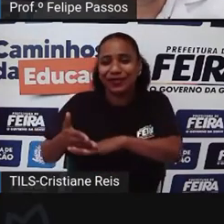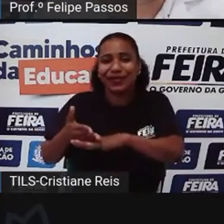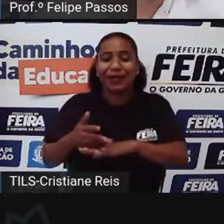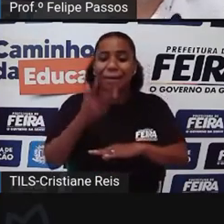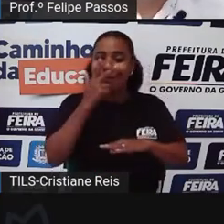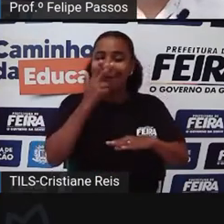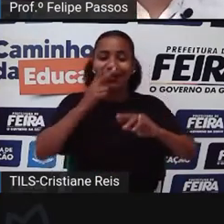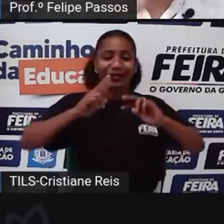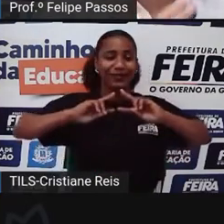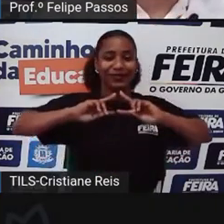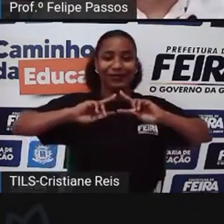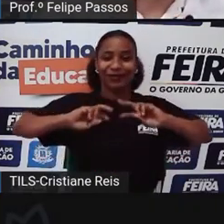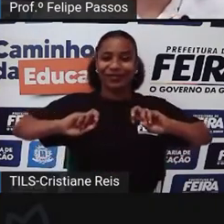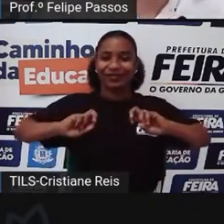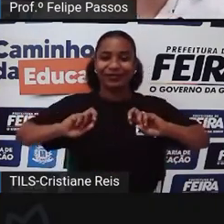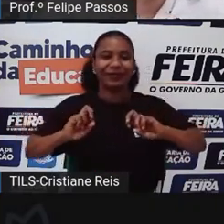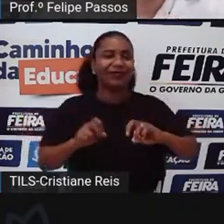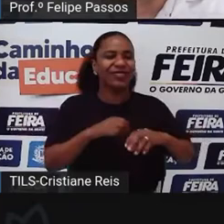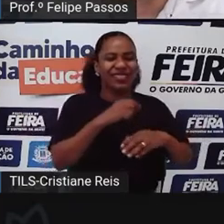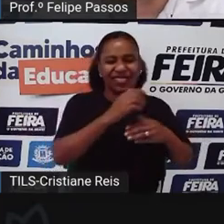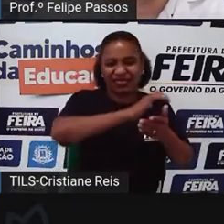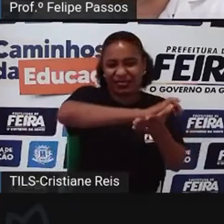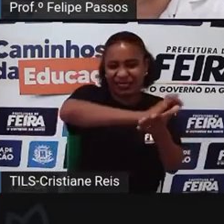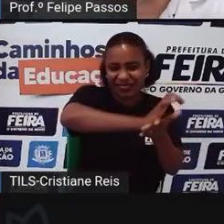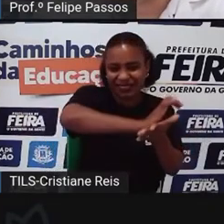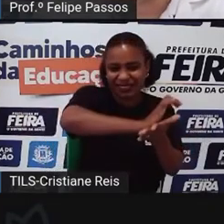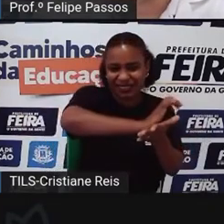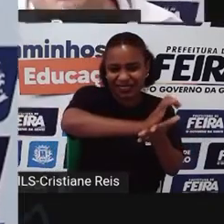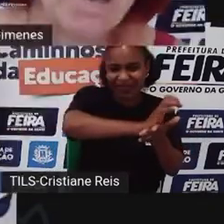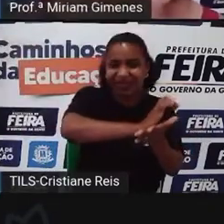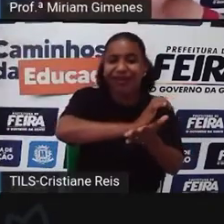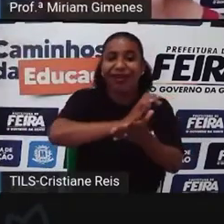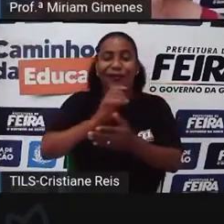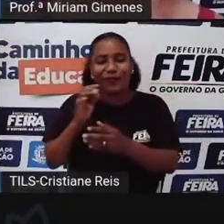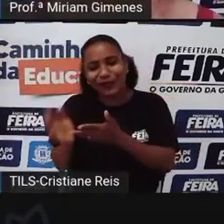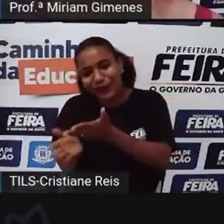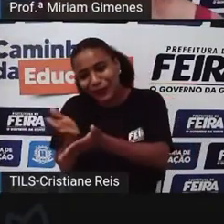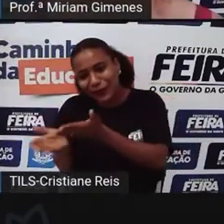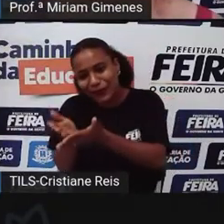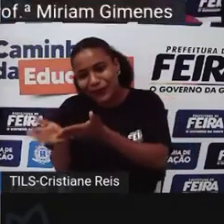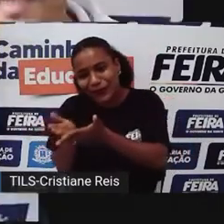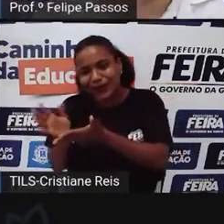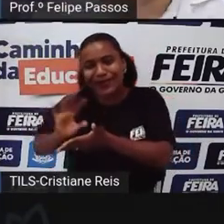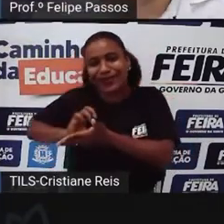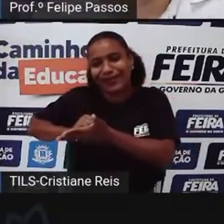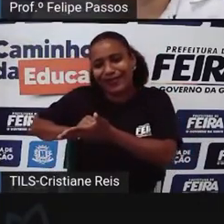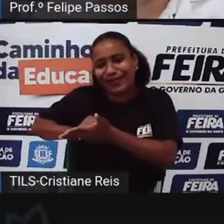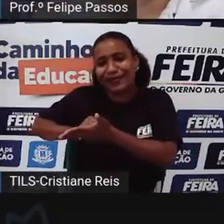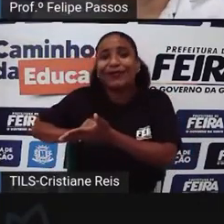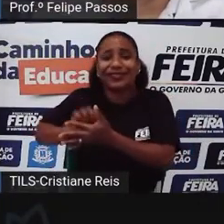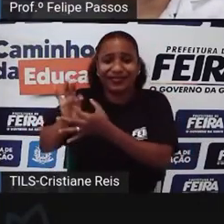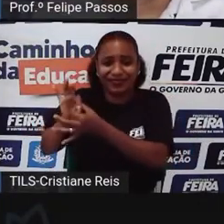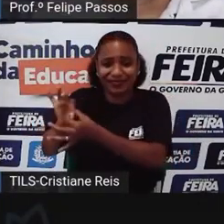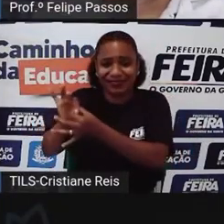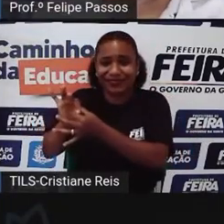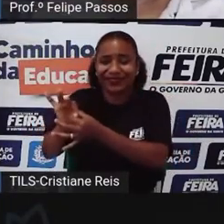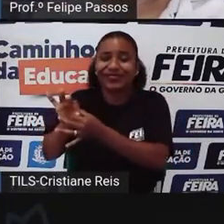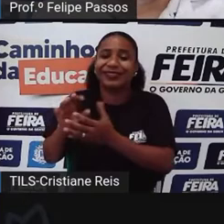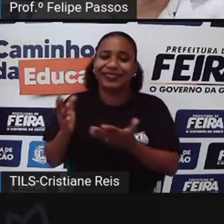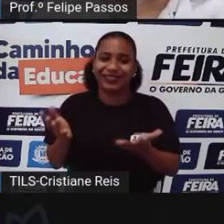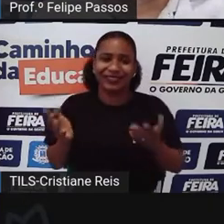Eles reconhecem O eles passaram Acho que sim Acho que sim Talvez Né? E